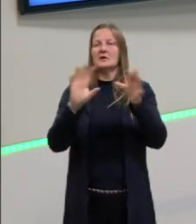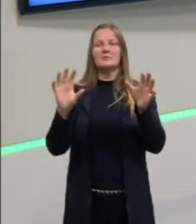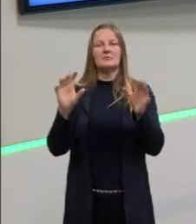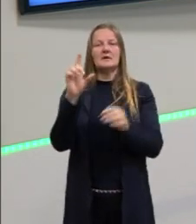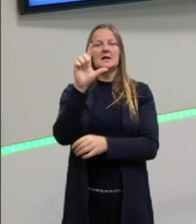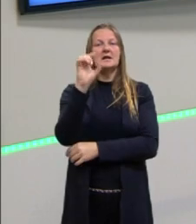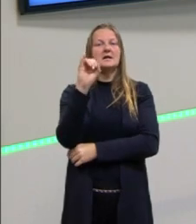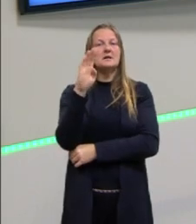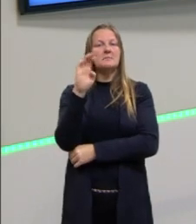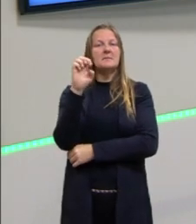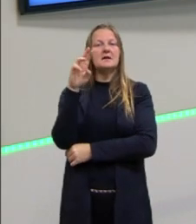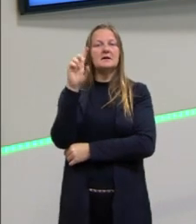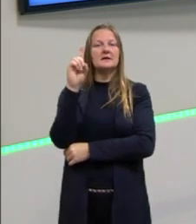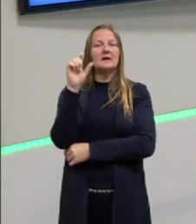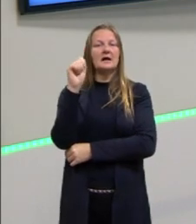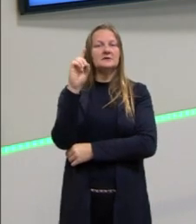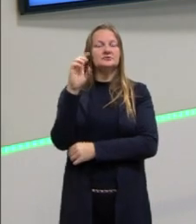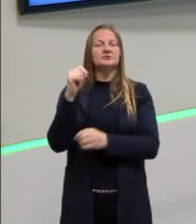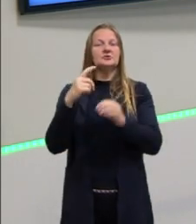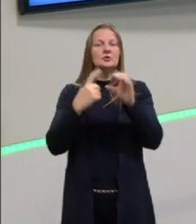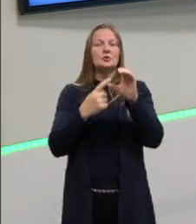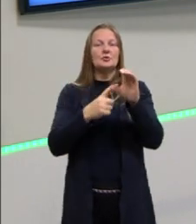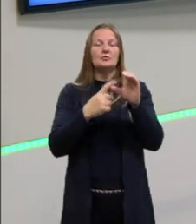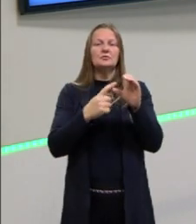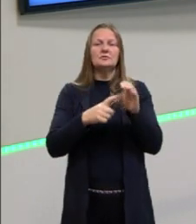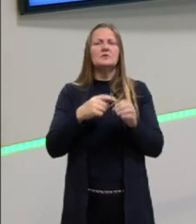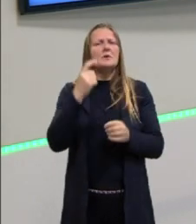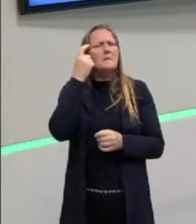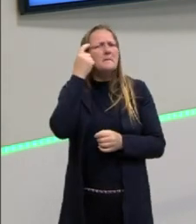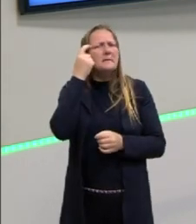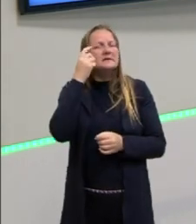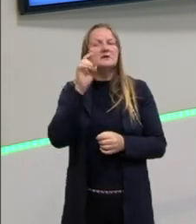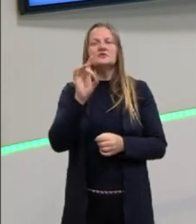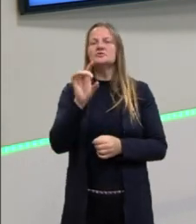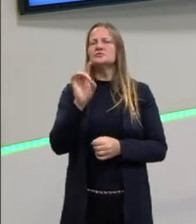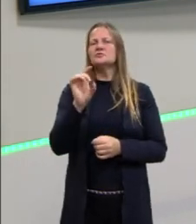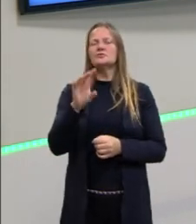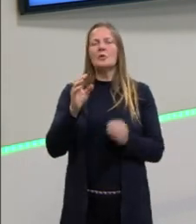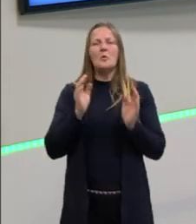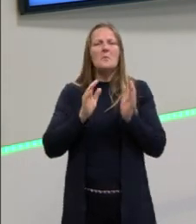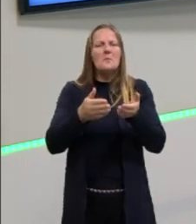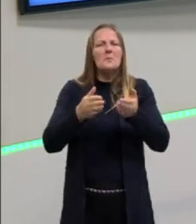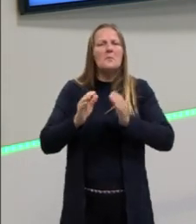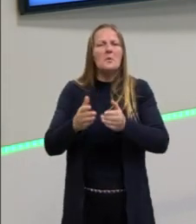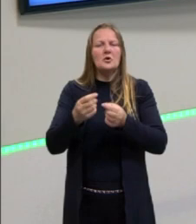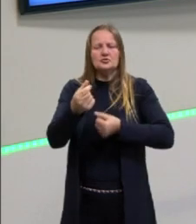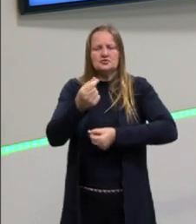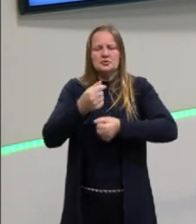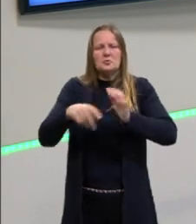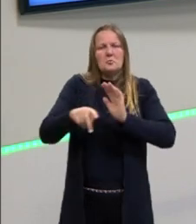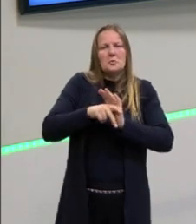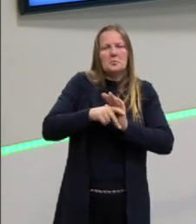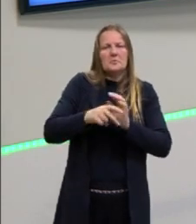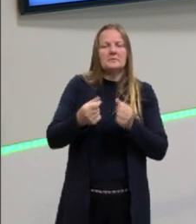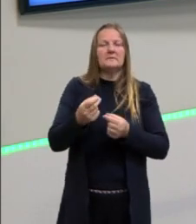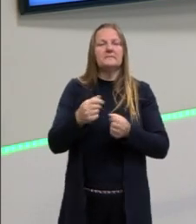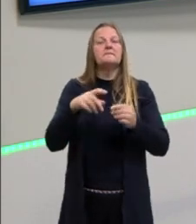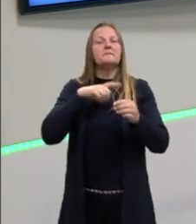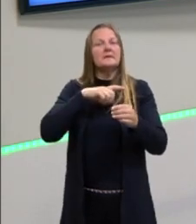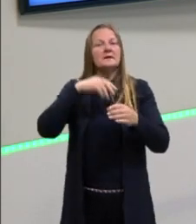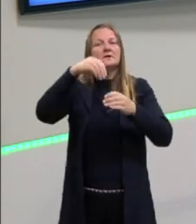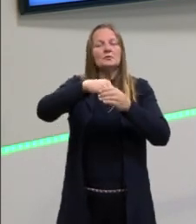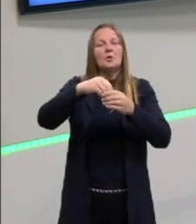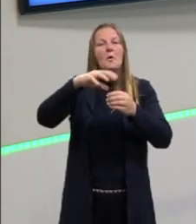quando a gente fala em comunismo, né, o comunismo é, a gente pensa que é só aquela questão de segurar o dinheiro e não aqui, dentro